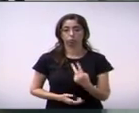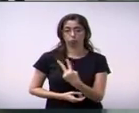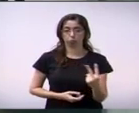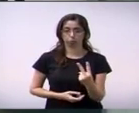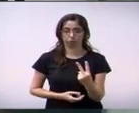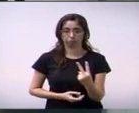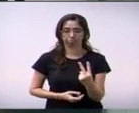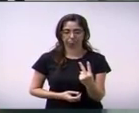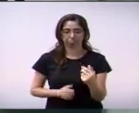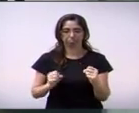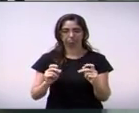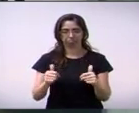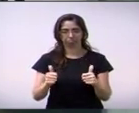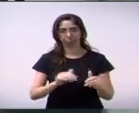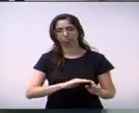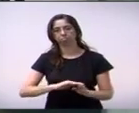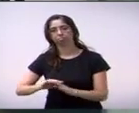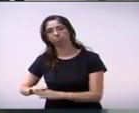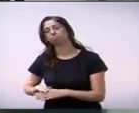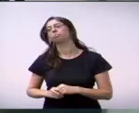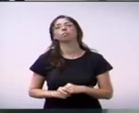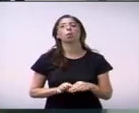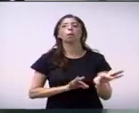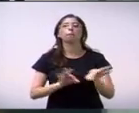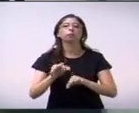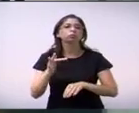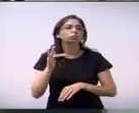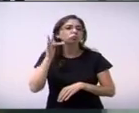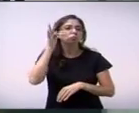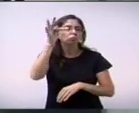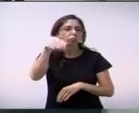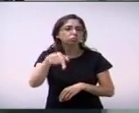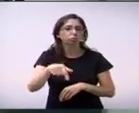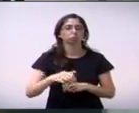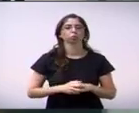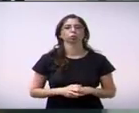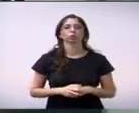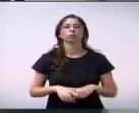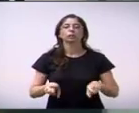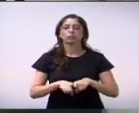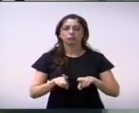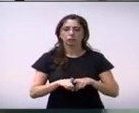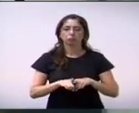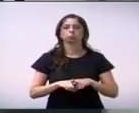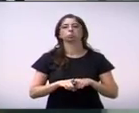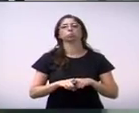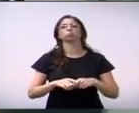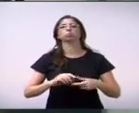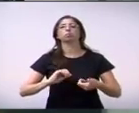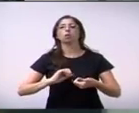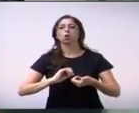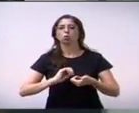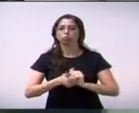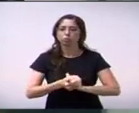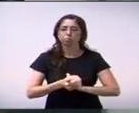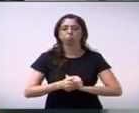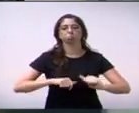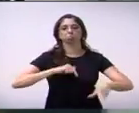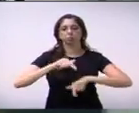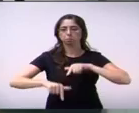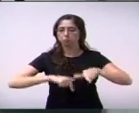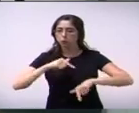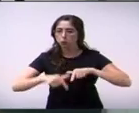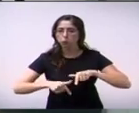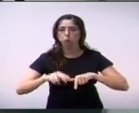ainda projetado Jogo dos Trabalhadores para mais junho, Jogos Regionais, Campeonato Amador, Jogos Abertos, sem